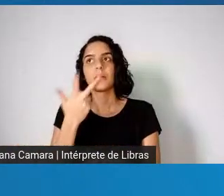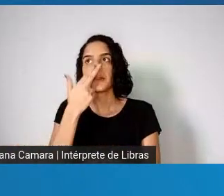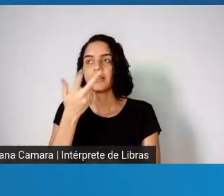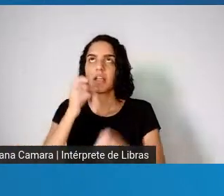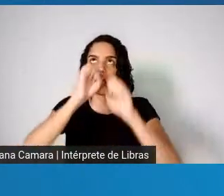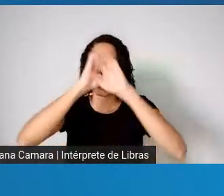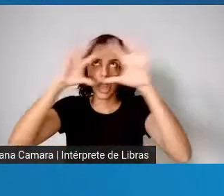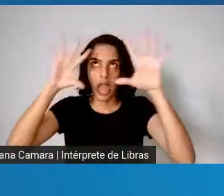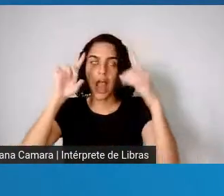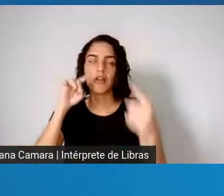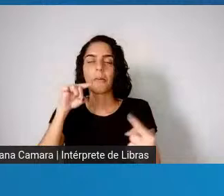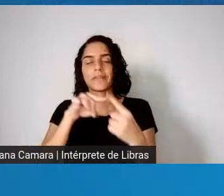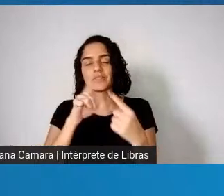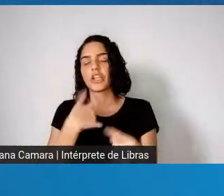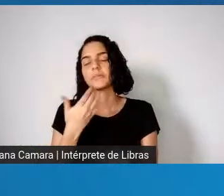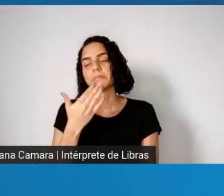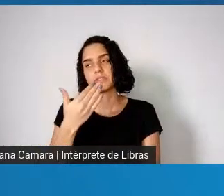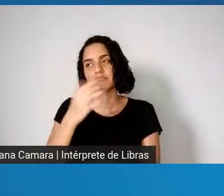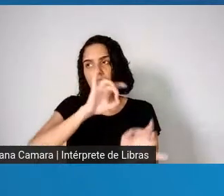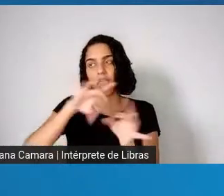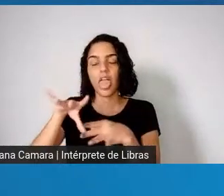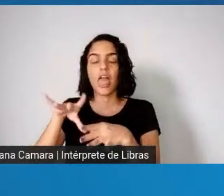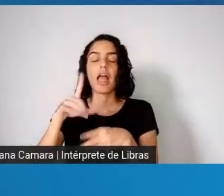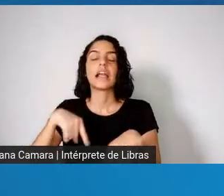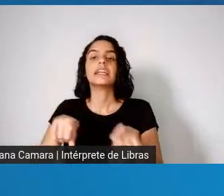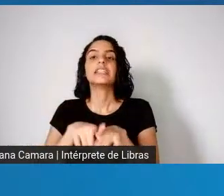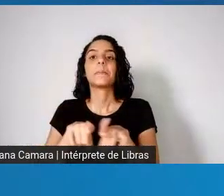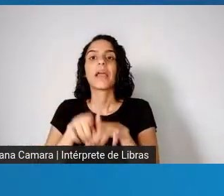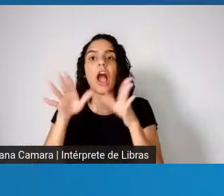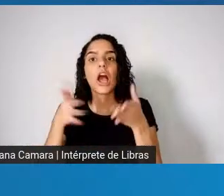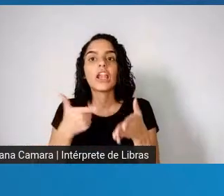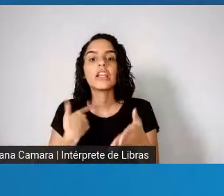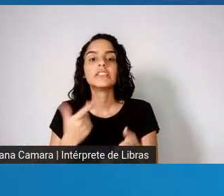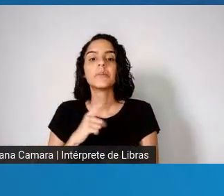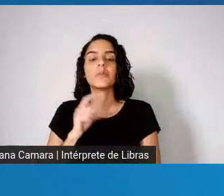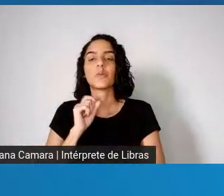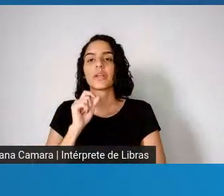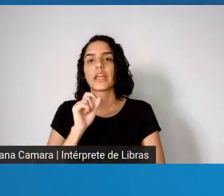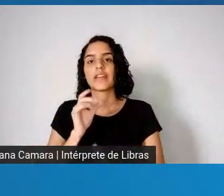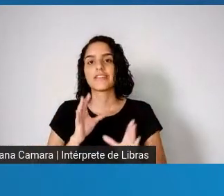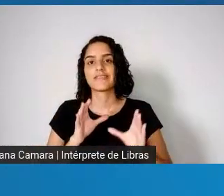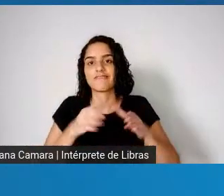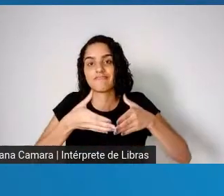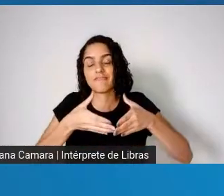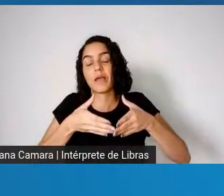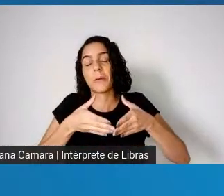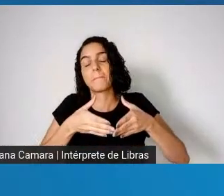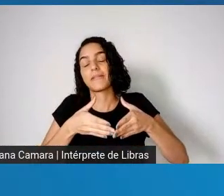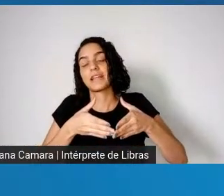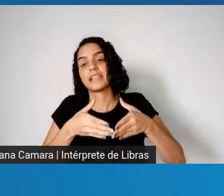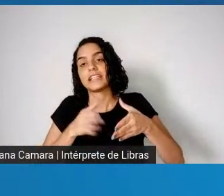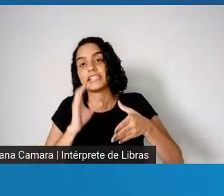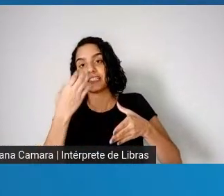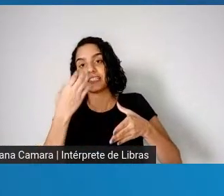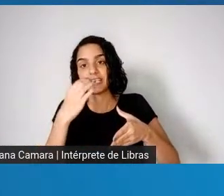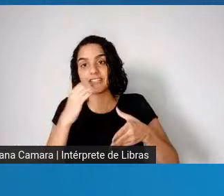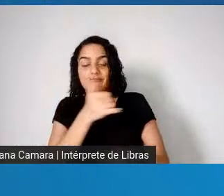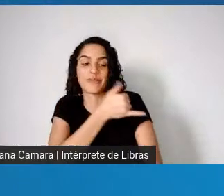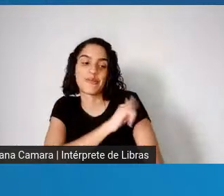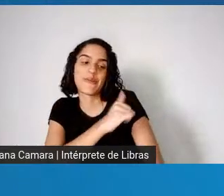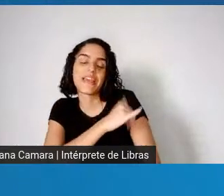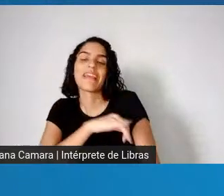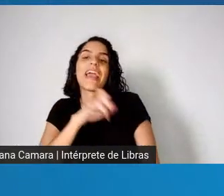pediu para sair e agora estamos. Eu no comitê de Niterói, temporão no comitê científico do Rio de Janeiro,